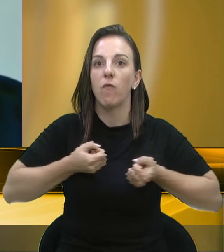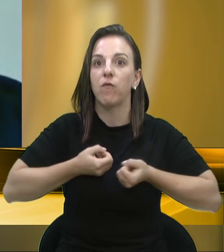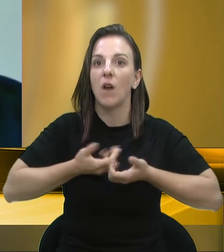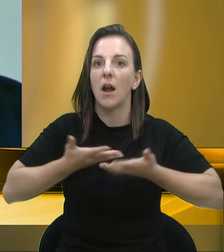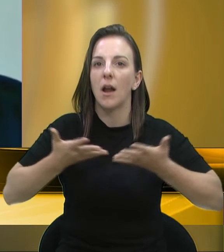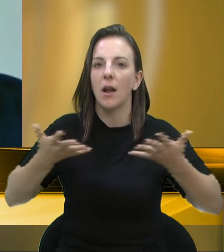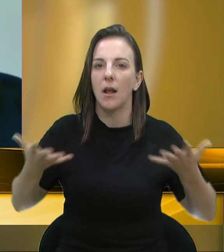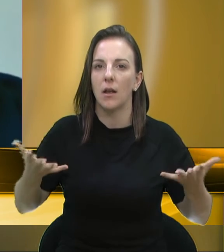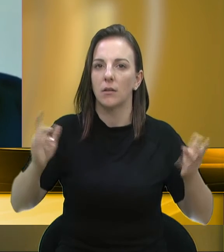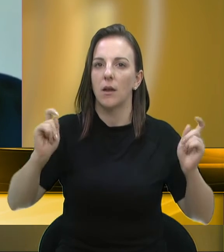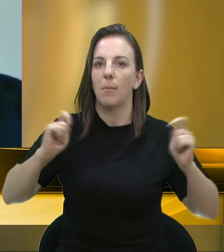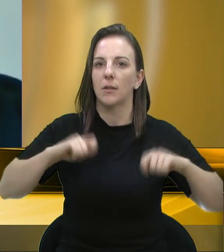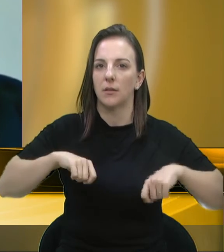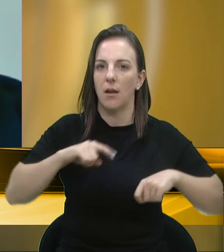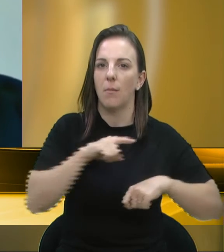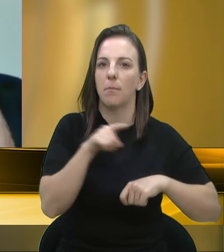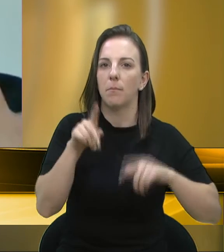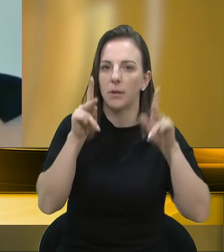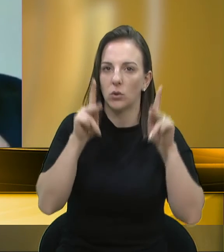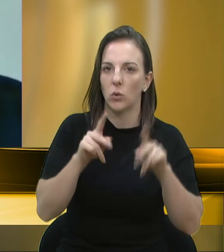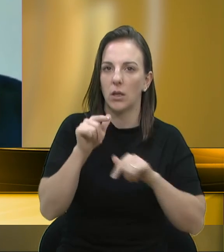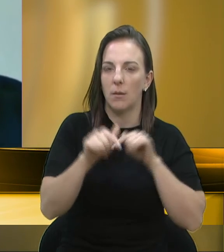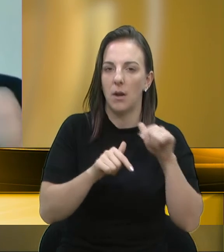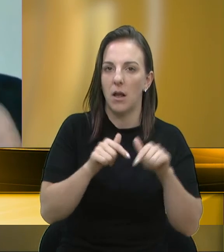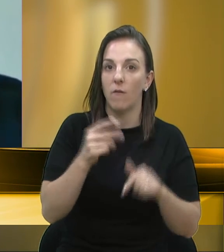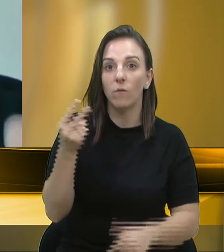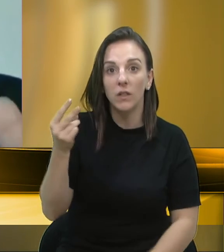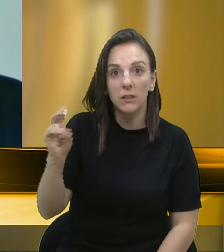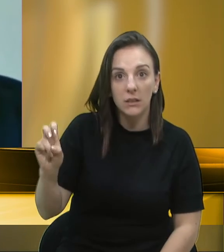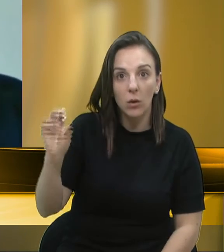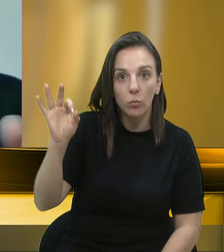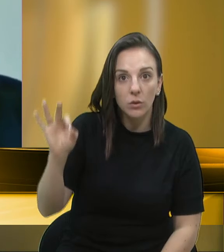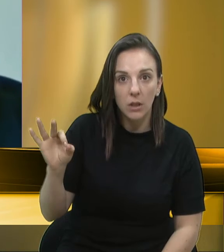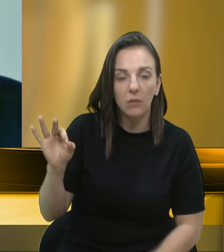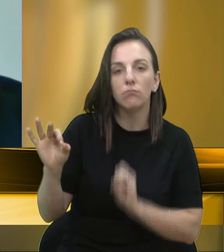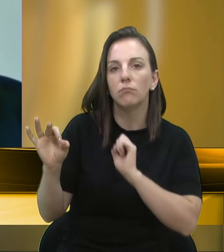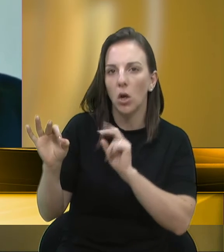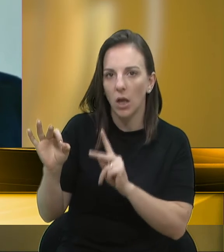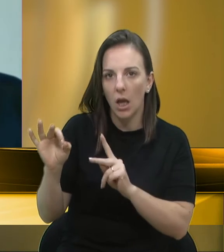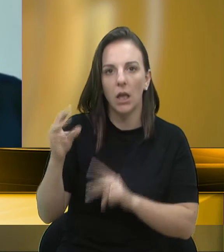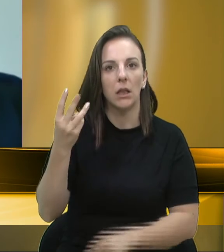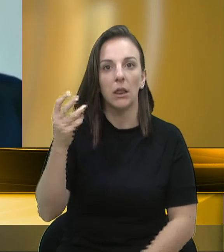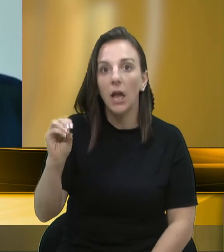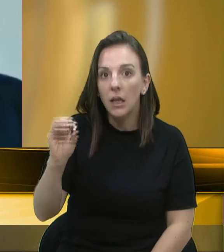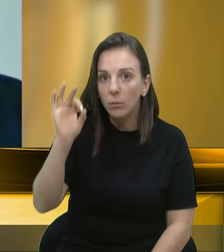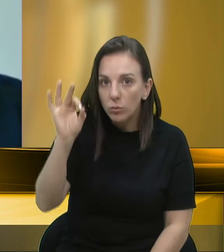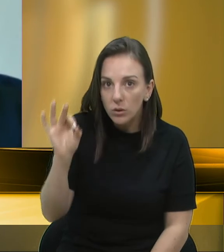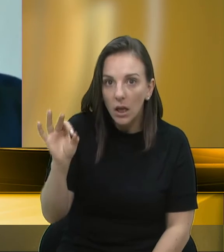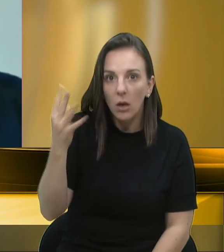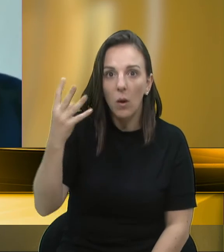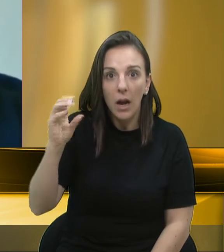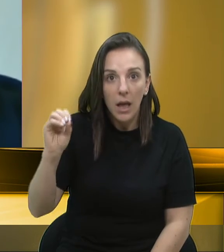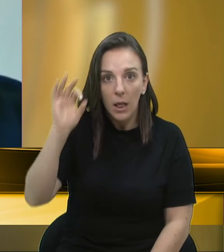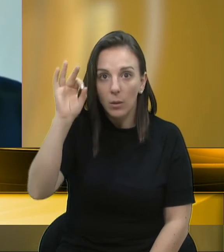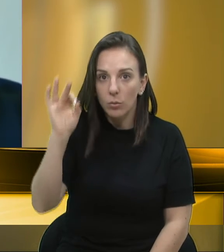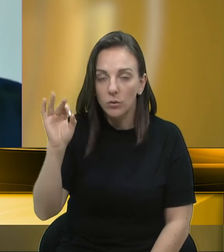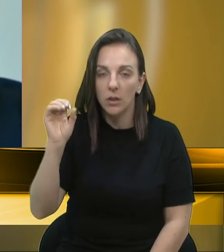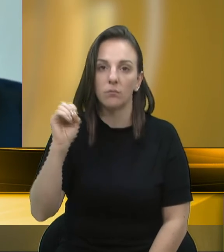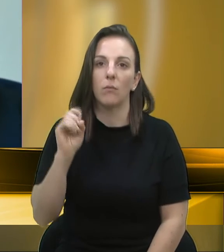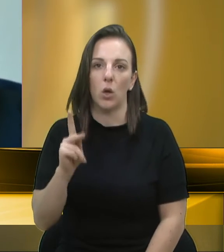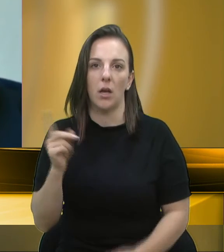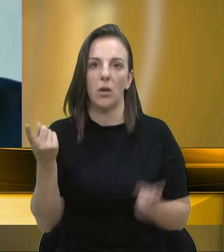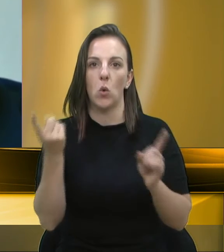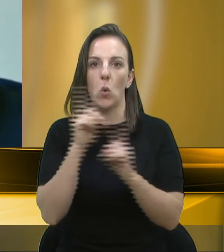pessoas trabalharem. Se for com 25%, vamos dar 25%, 30%, 40%, que seja. E aí vamos fazer ao contrário dessa situação.